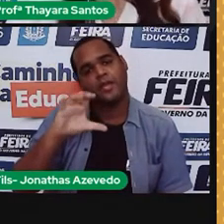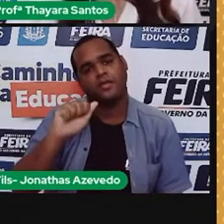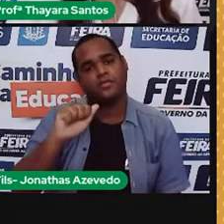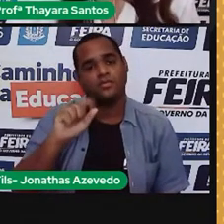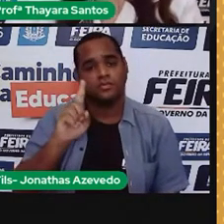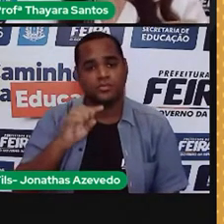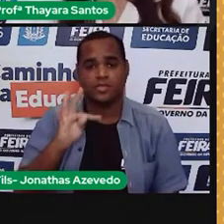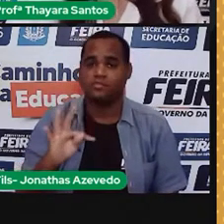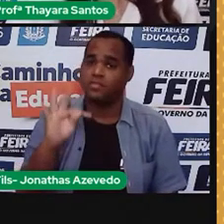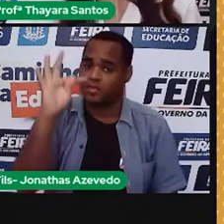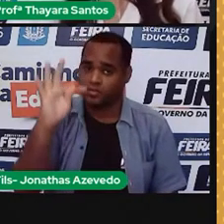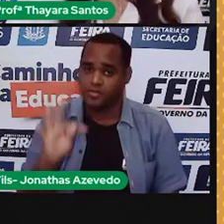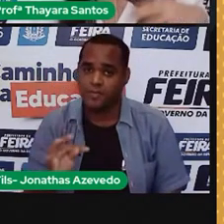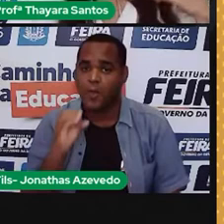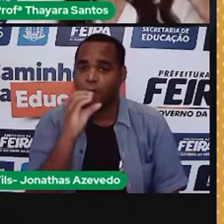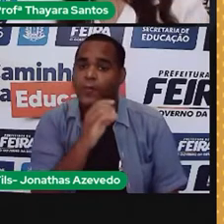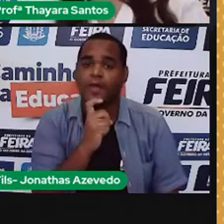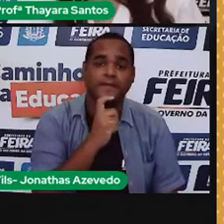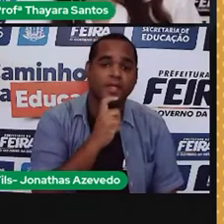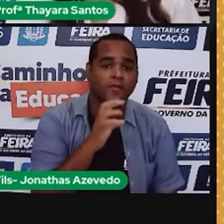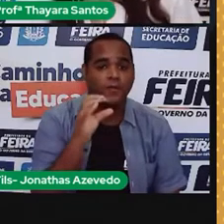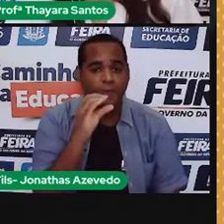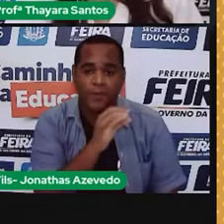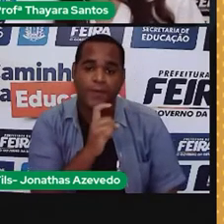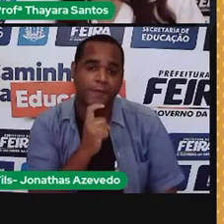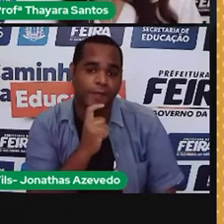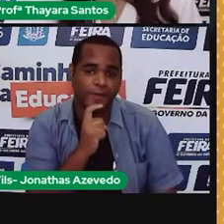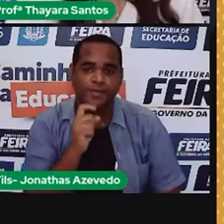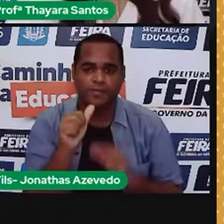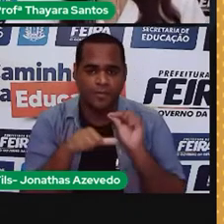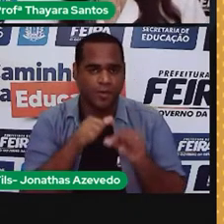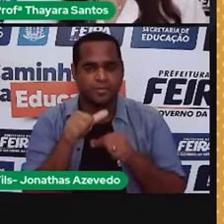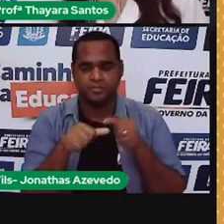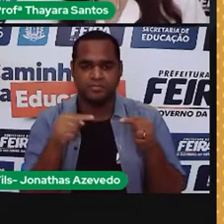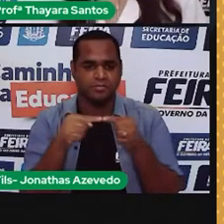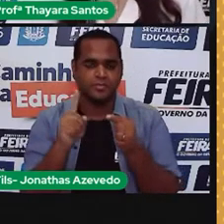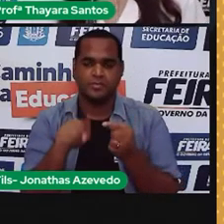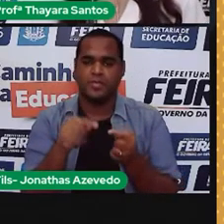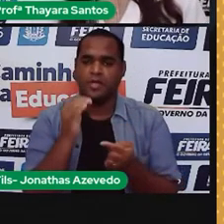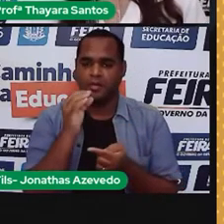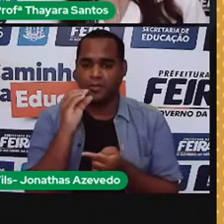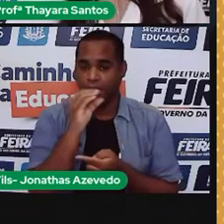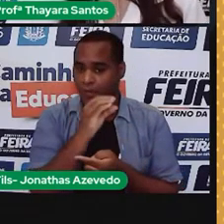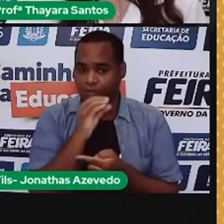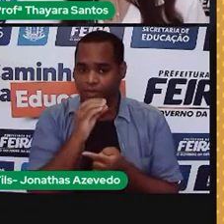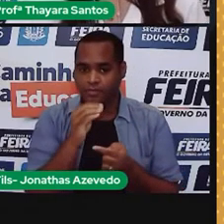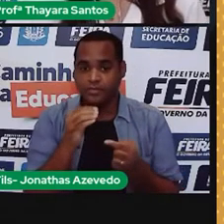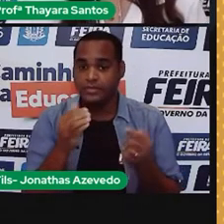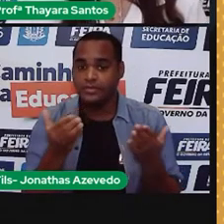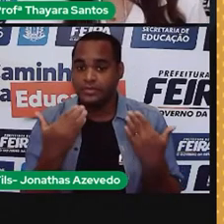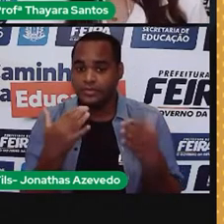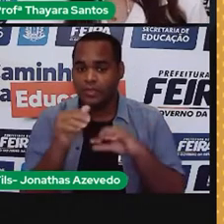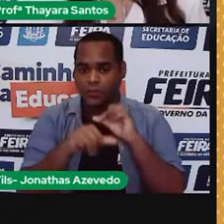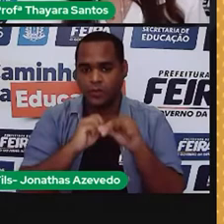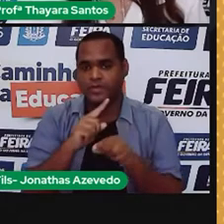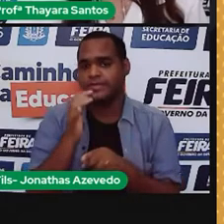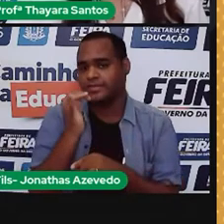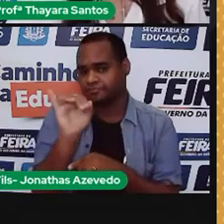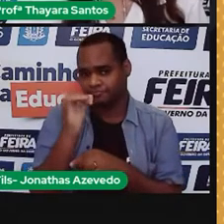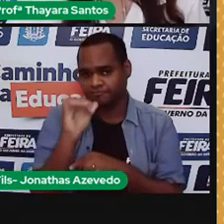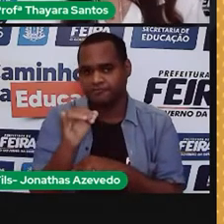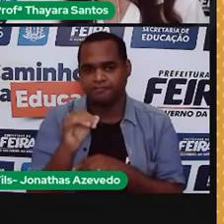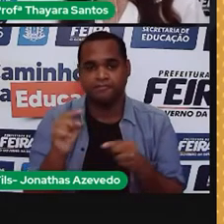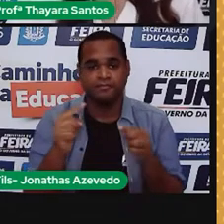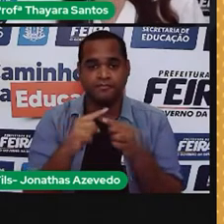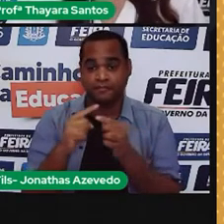Térmica tem a ver com temperatura, geração de calor em forma de energia. E essa energia é gerada justamente por